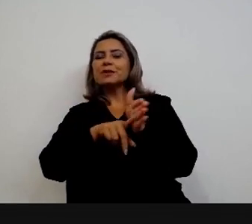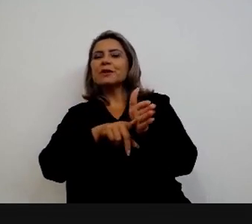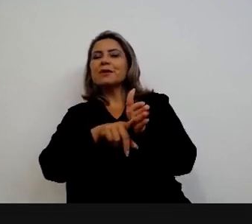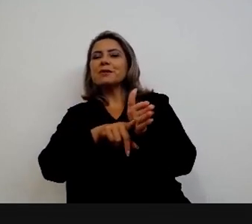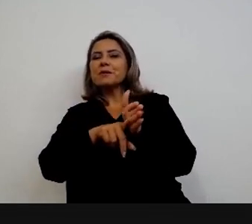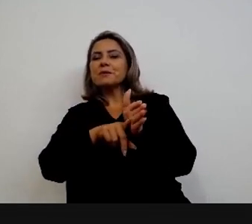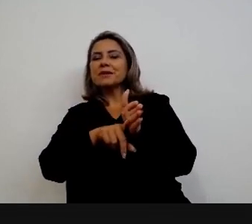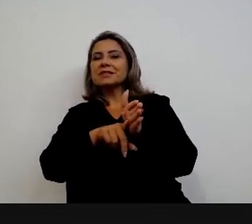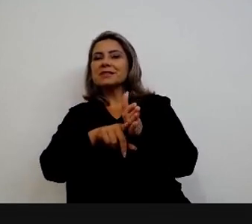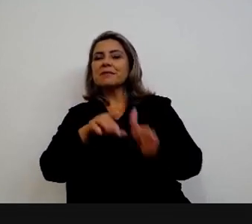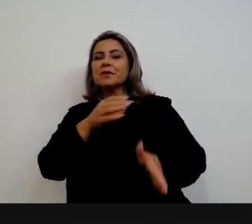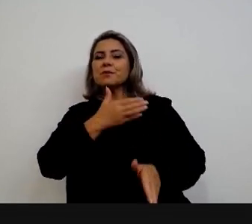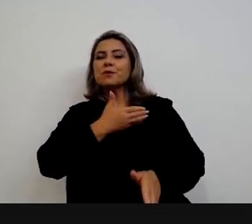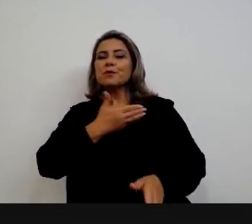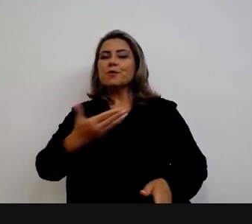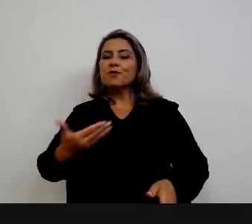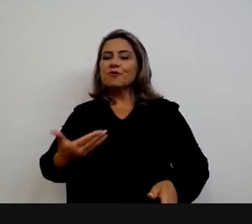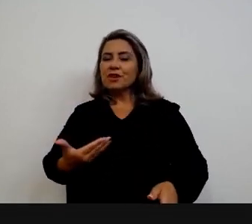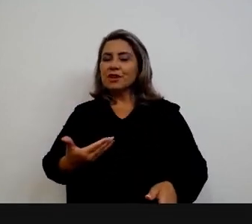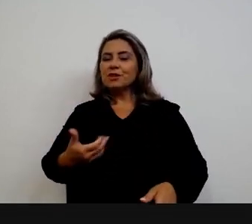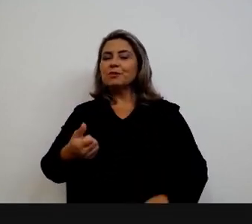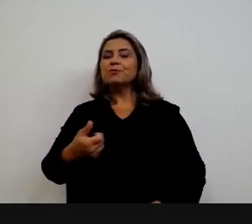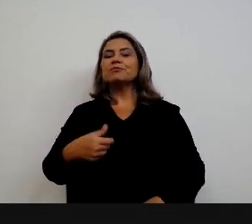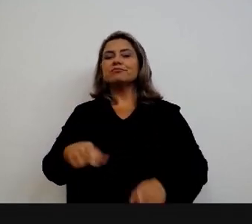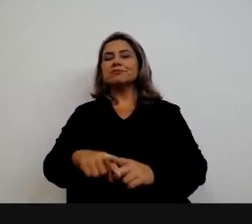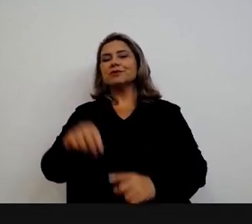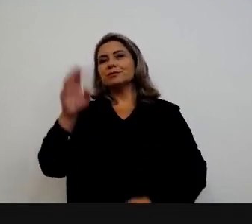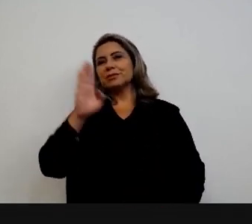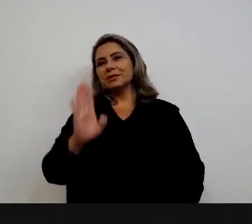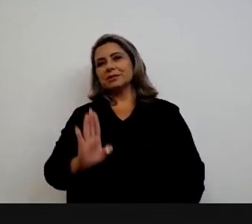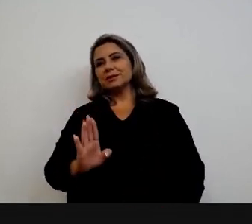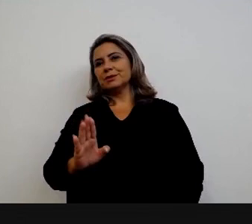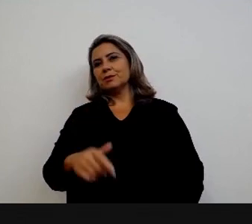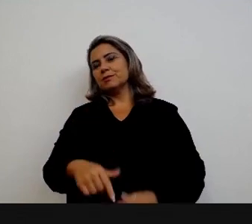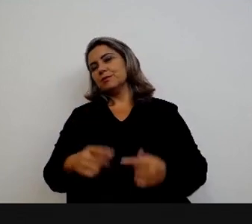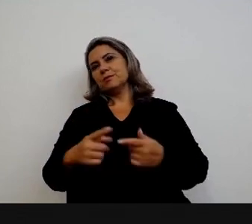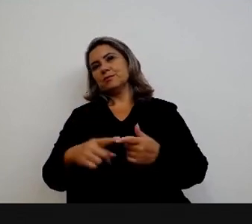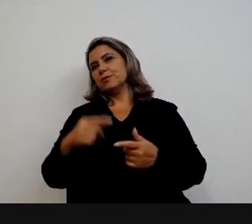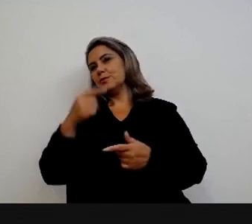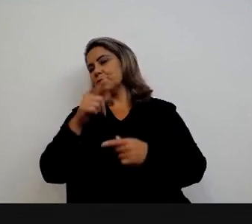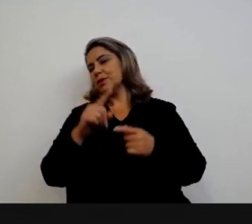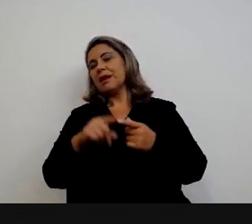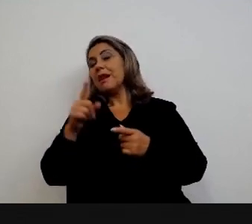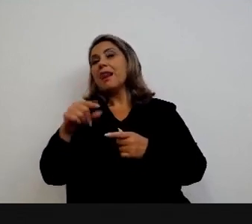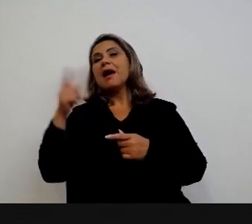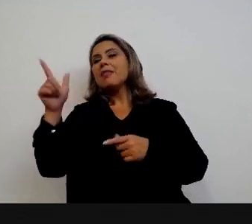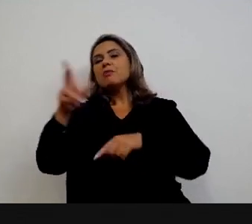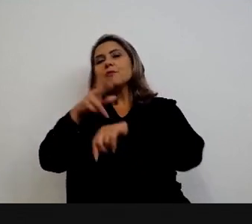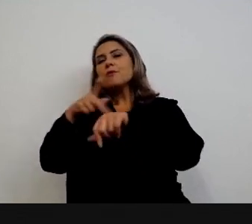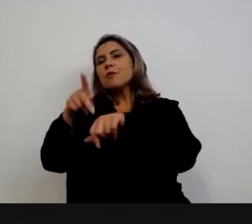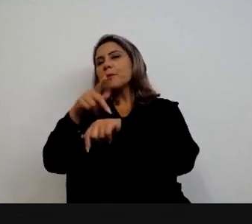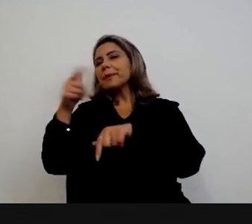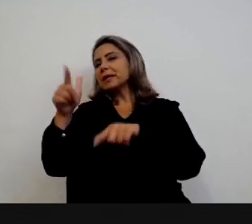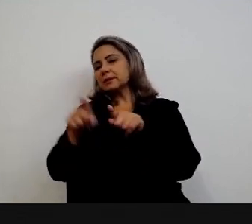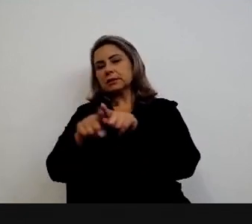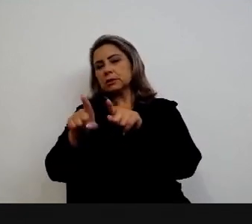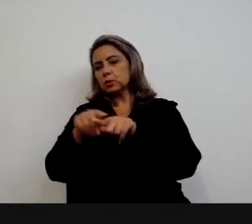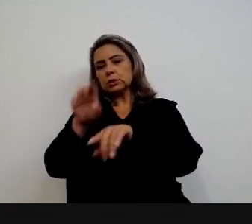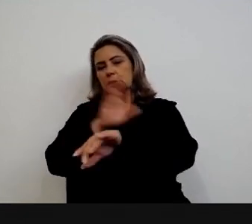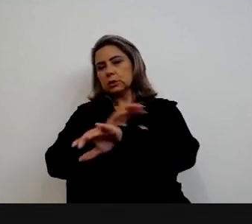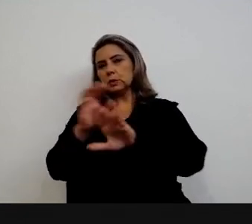a governança do Serviço Público Brasileiro porque na República Dominicana não existe a lógica do concurso público a lógica da meritocracia